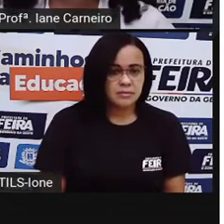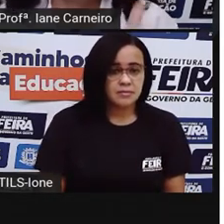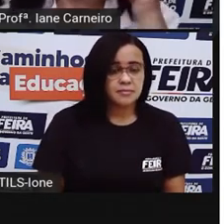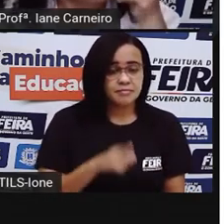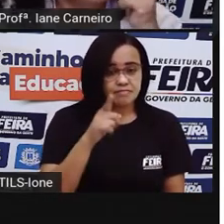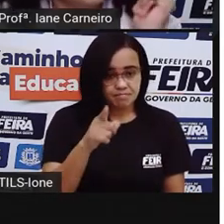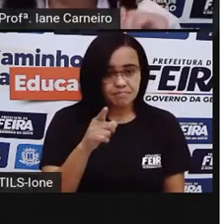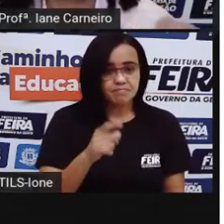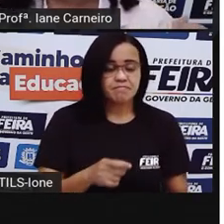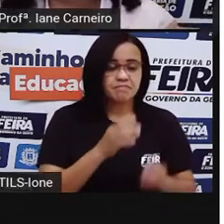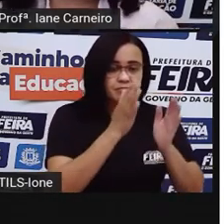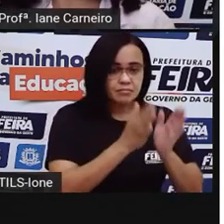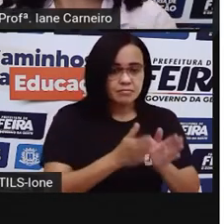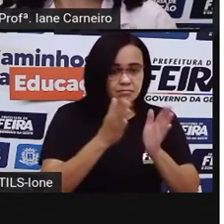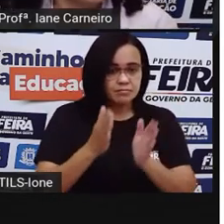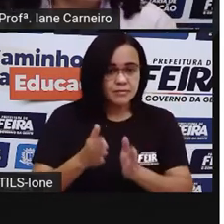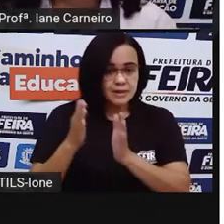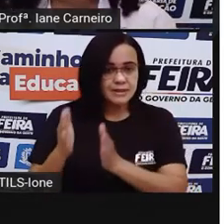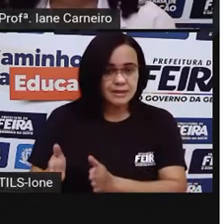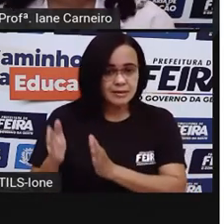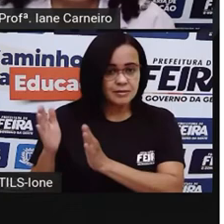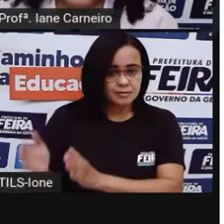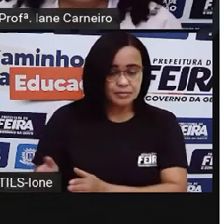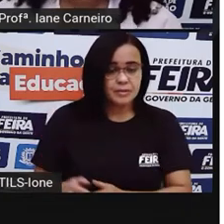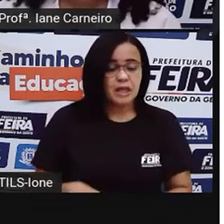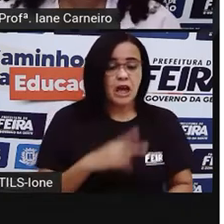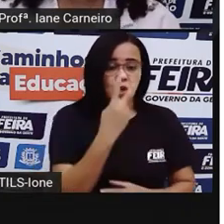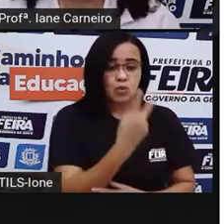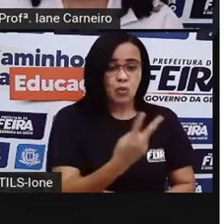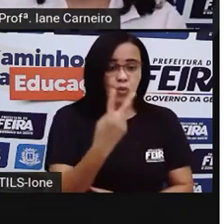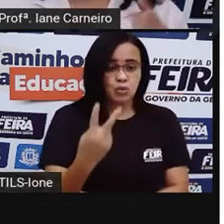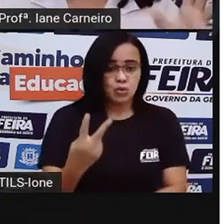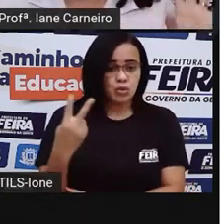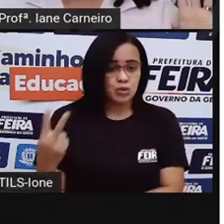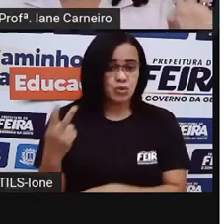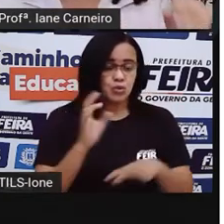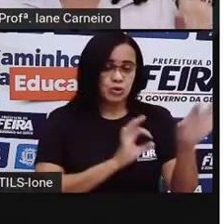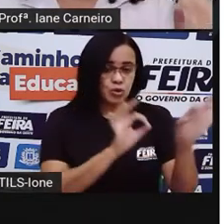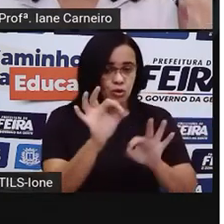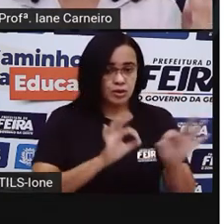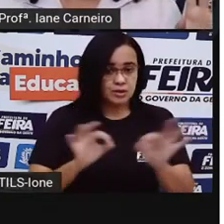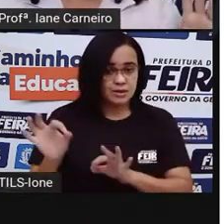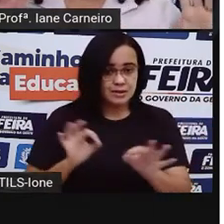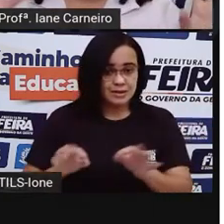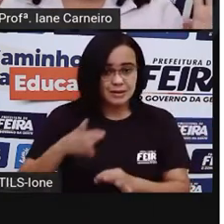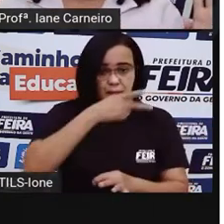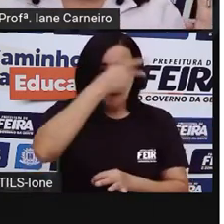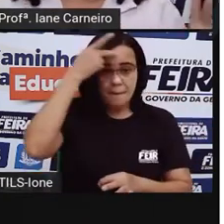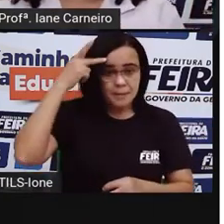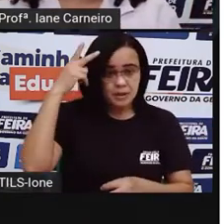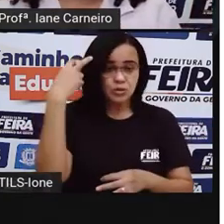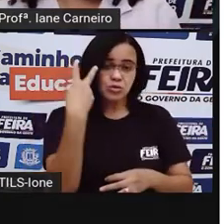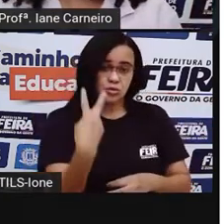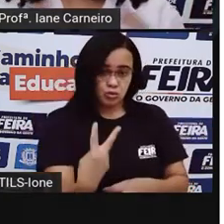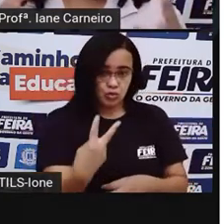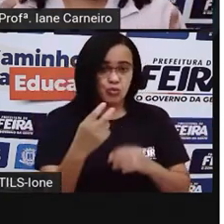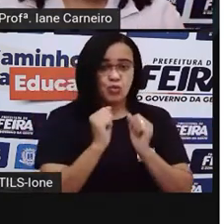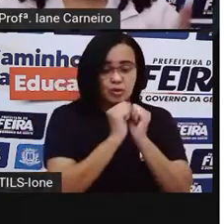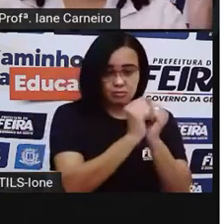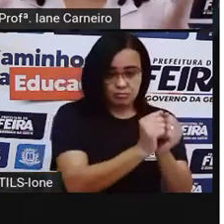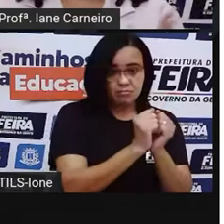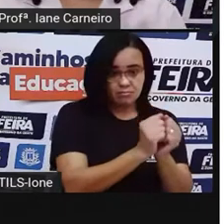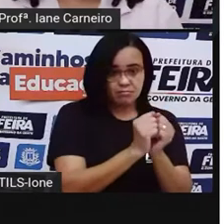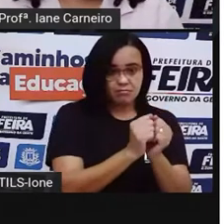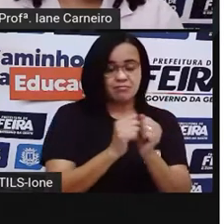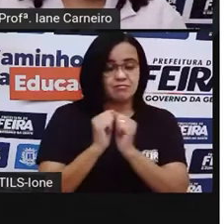duplas. Também é um formato que a Pró às vezes gosta de arrumar a sala, né? Então vocês já perceberam que a sala de aula não é um